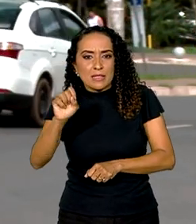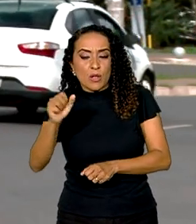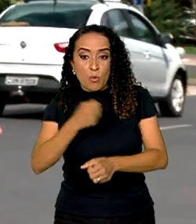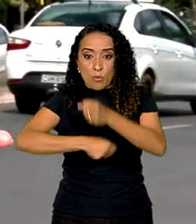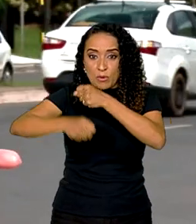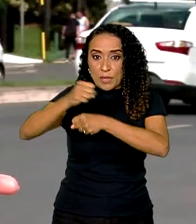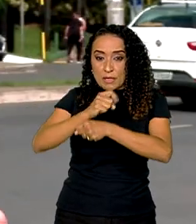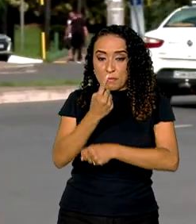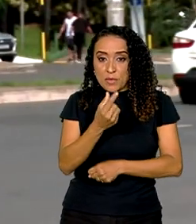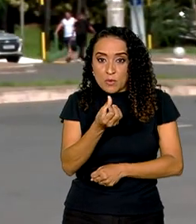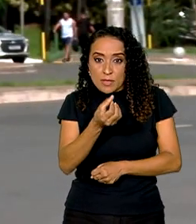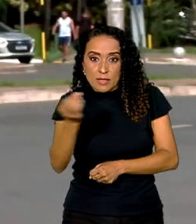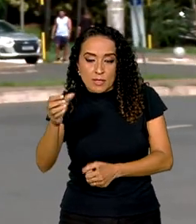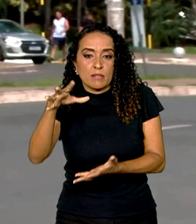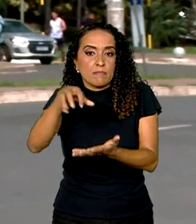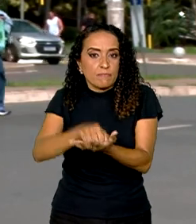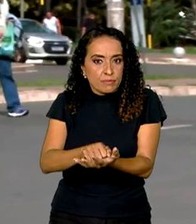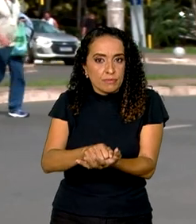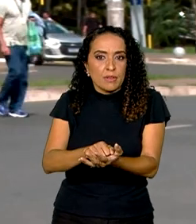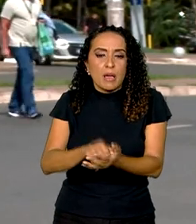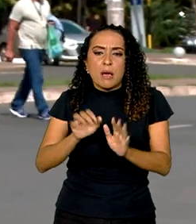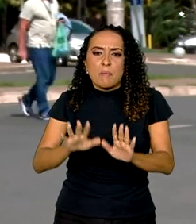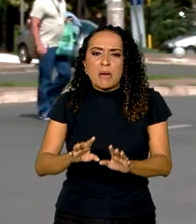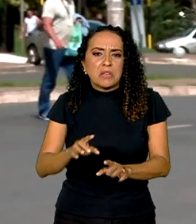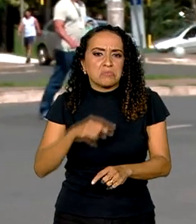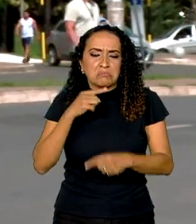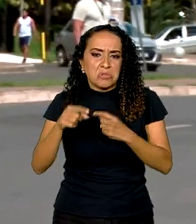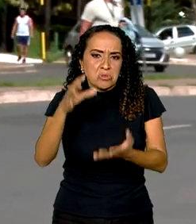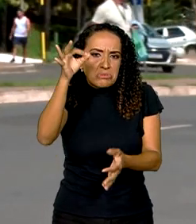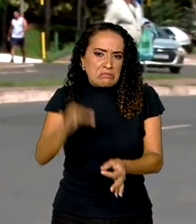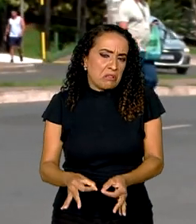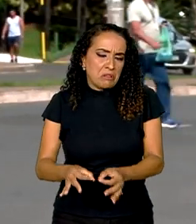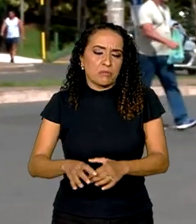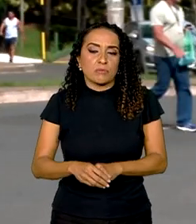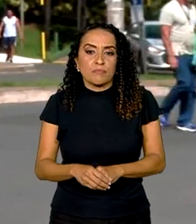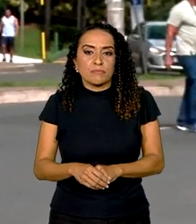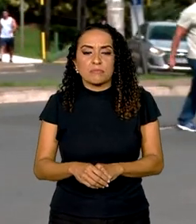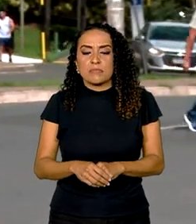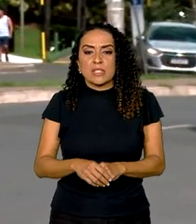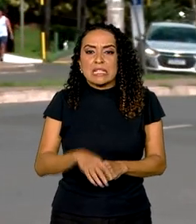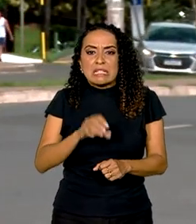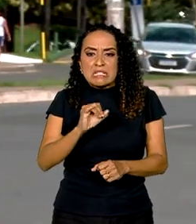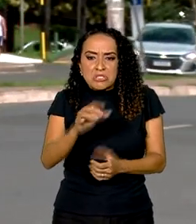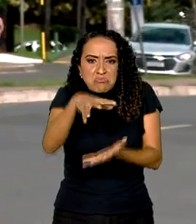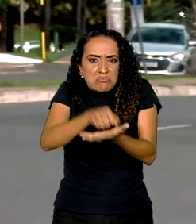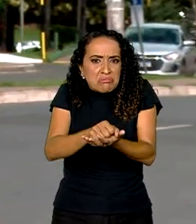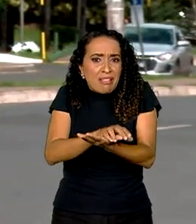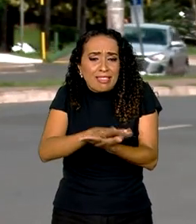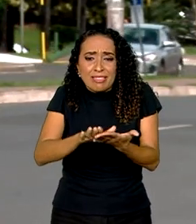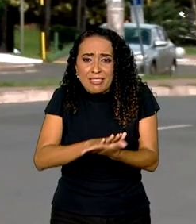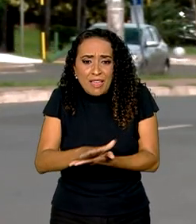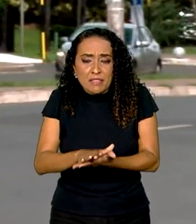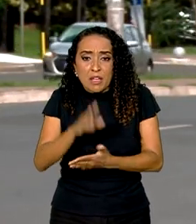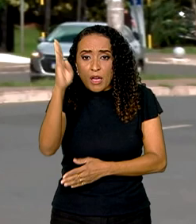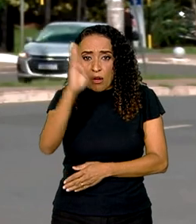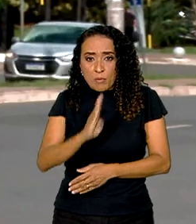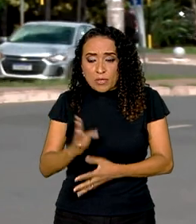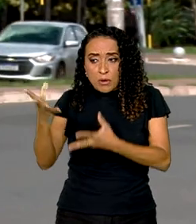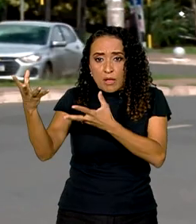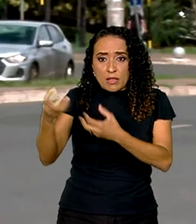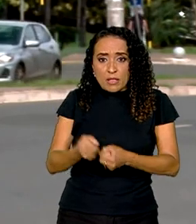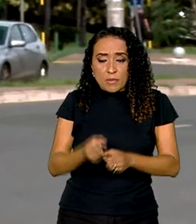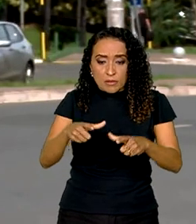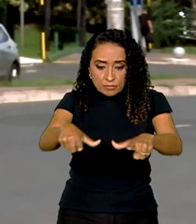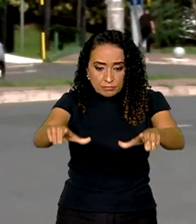de 1.600 notificações, mas nenhum caso confirmado. Sem nenhum registro da doença, o Brasil recebeu o